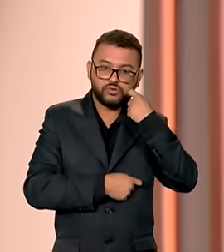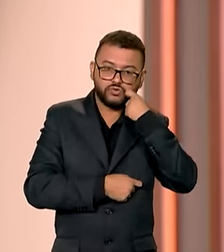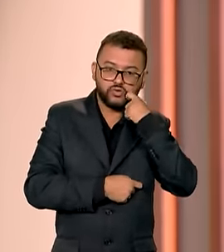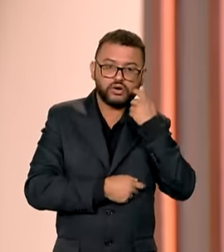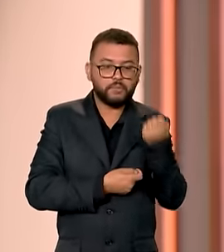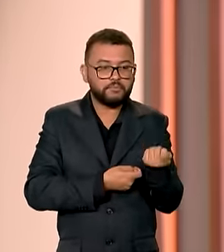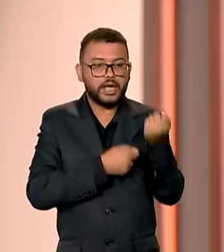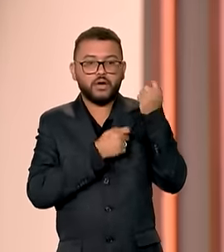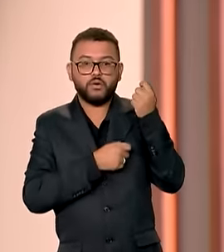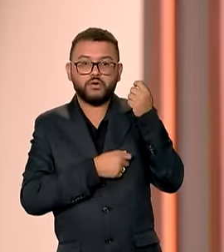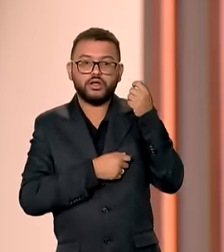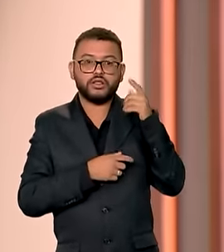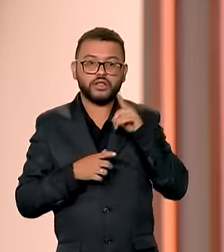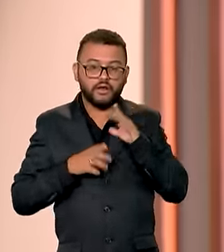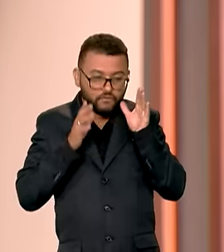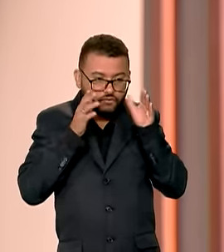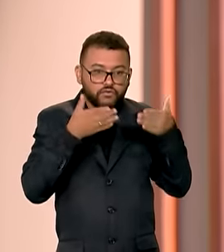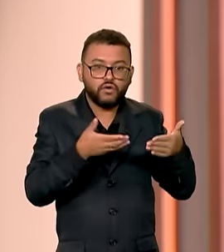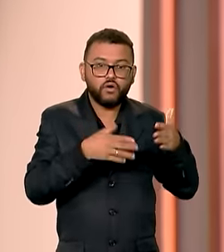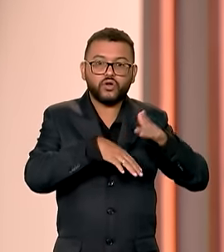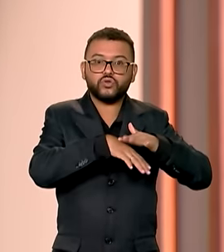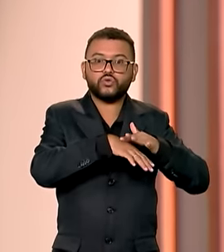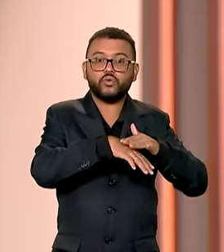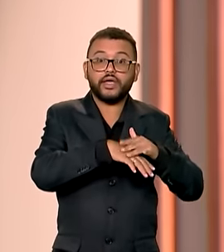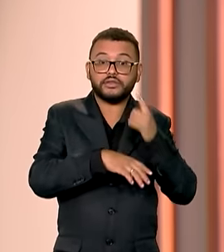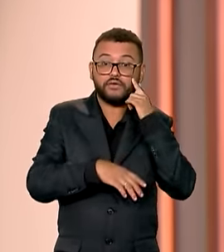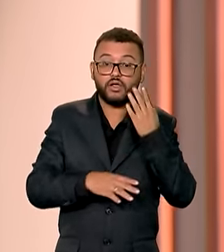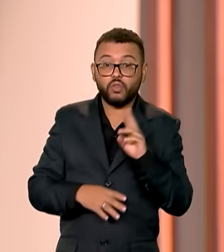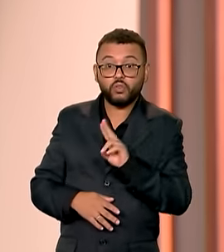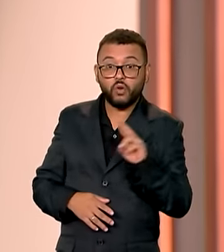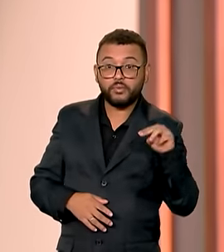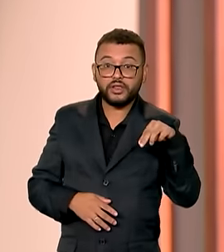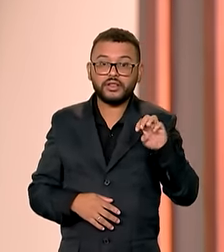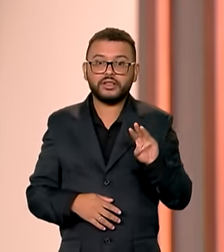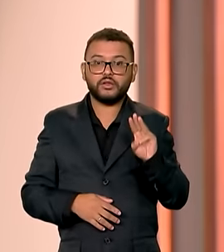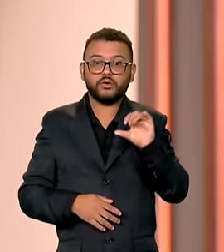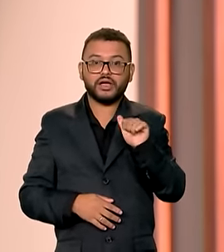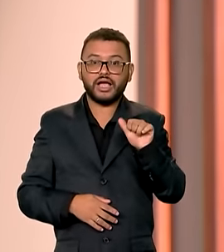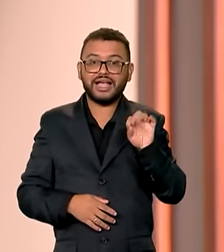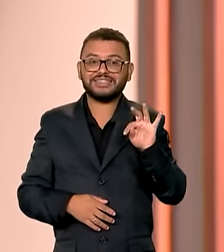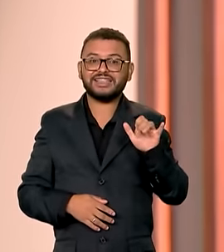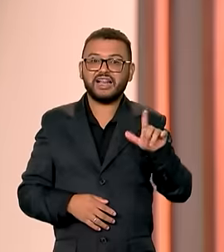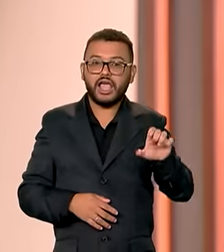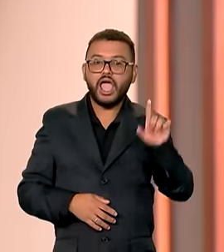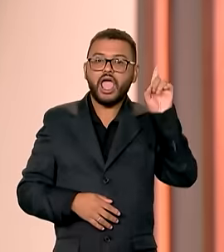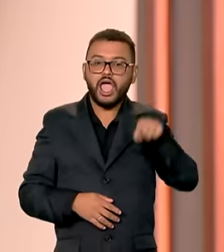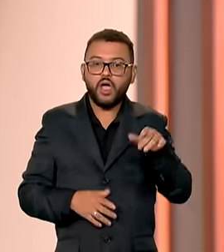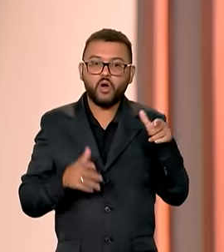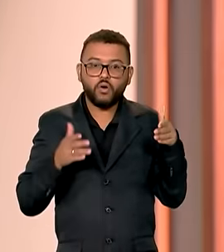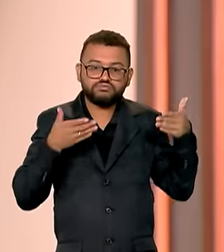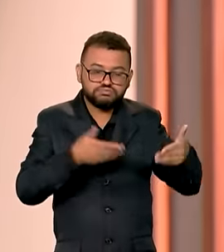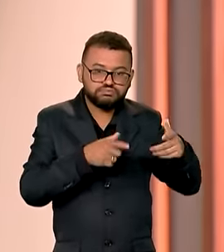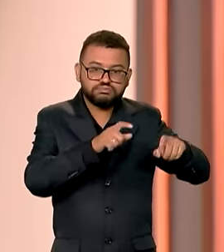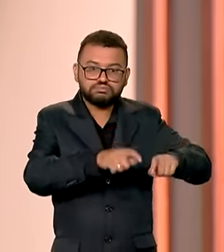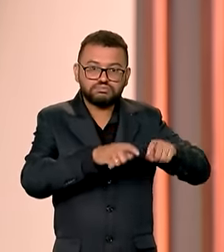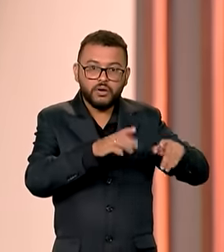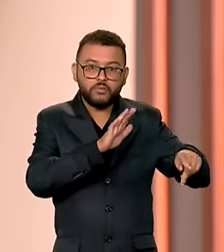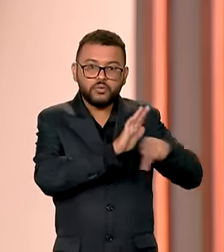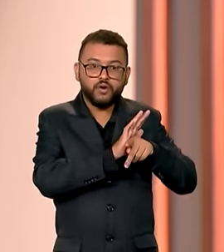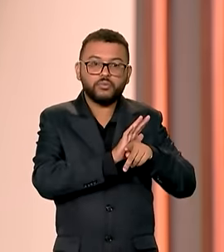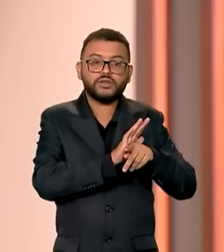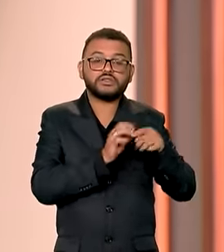confirmou o foco da doença de Newcastle, em um estabelecimento de avicultura localizado no município de